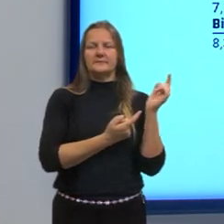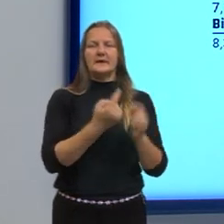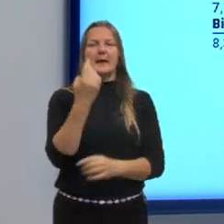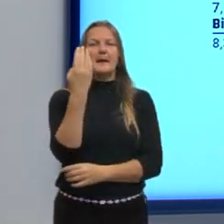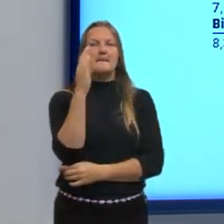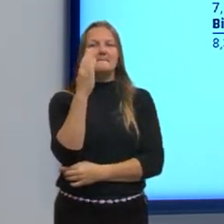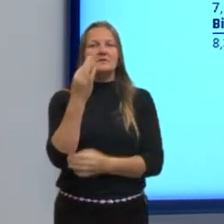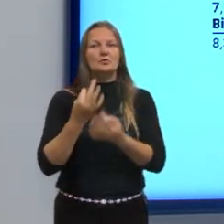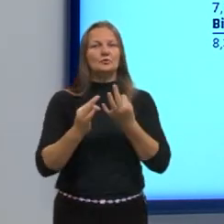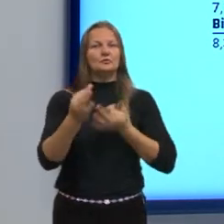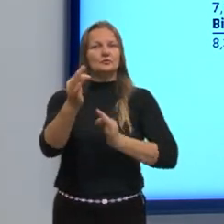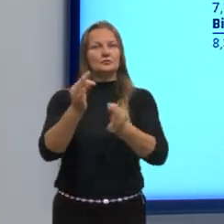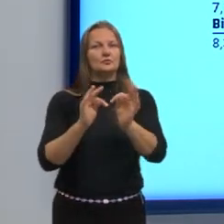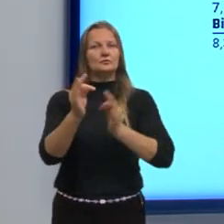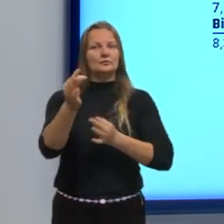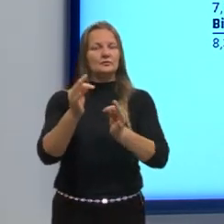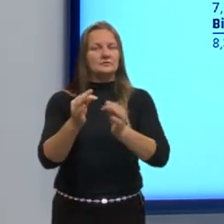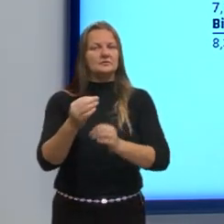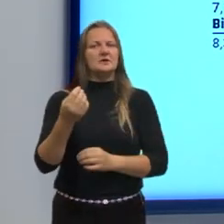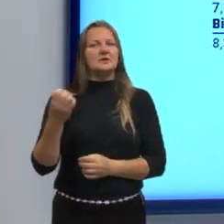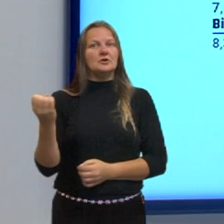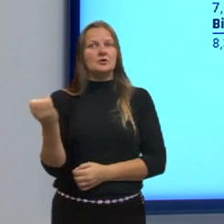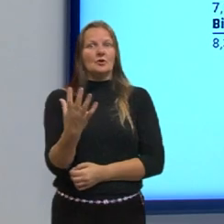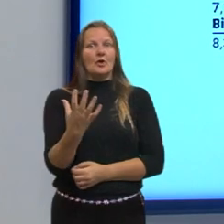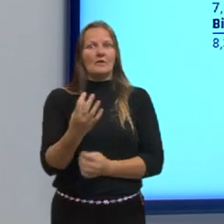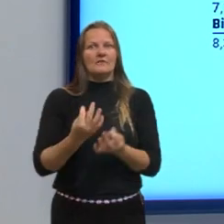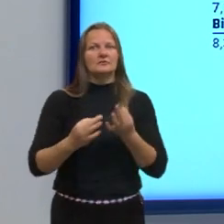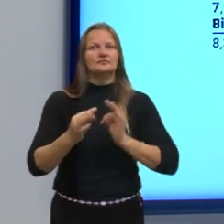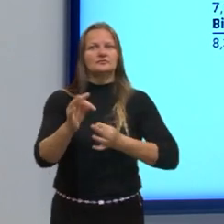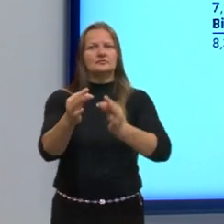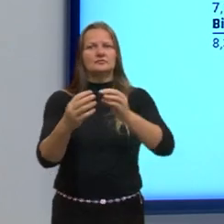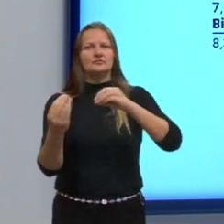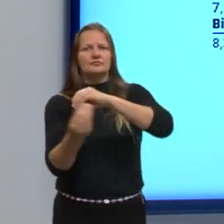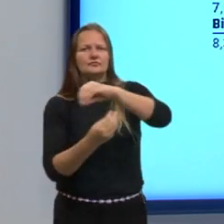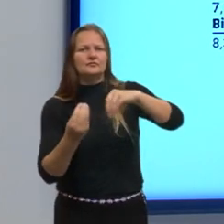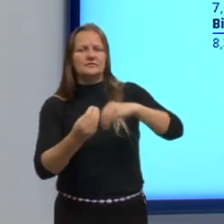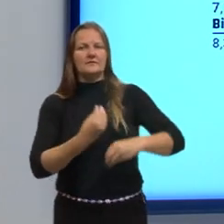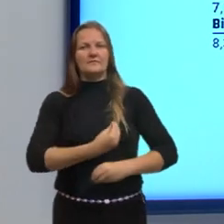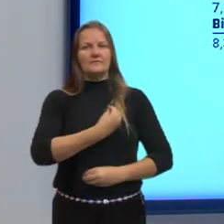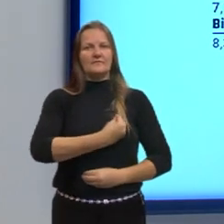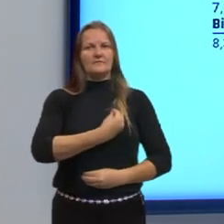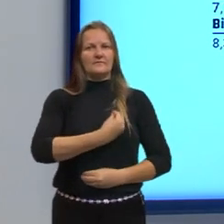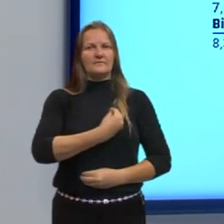Biotecnologia, então, as novas tecnologias associadas aí aos seres vivos.